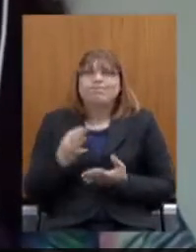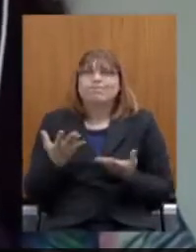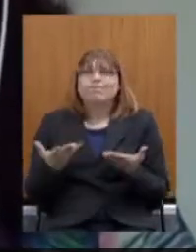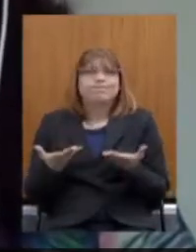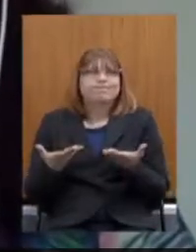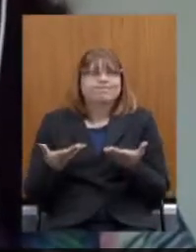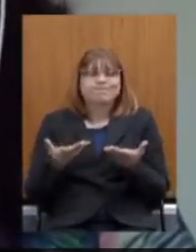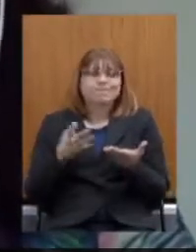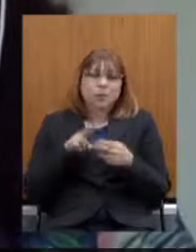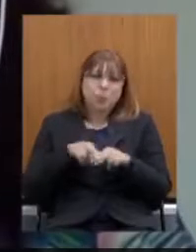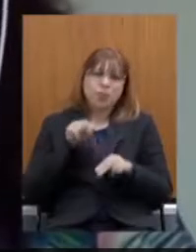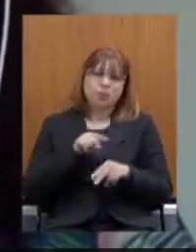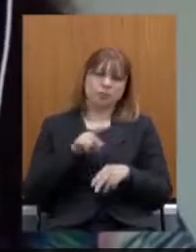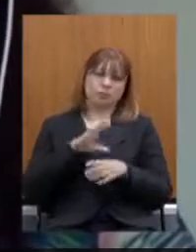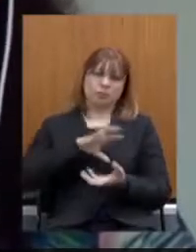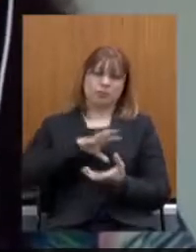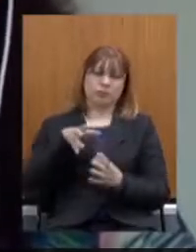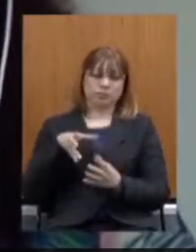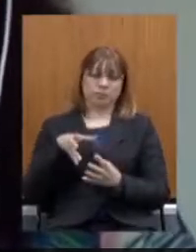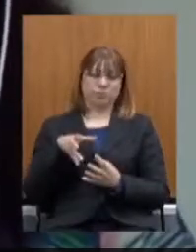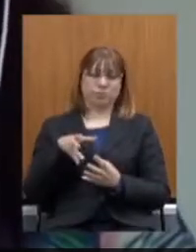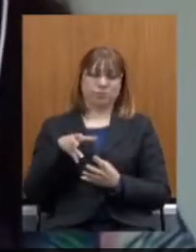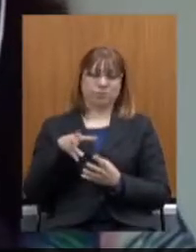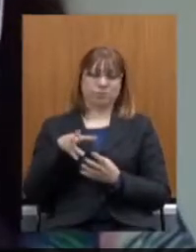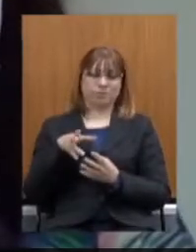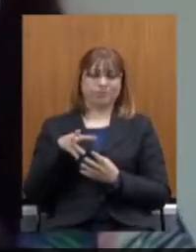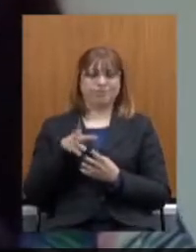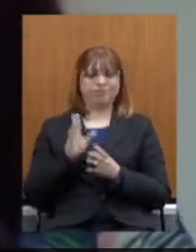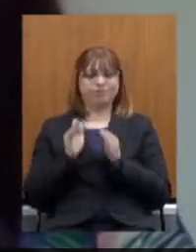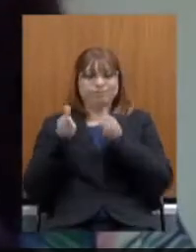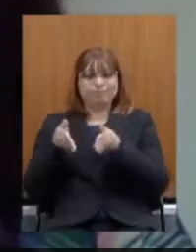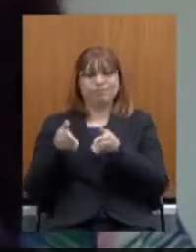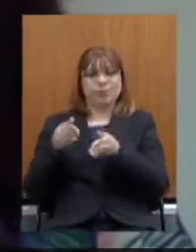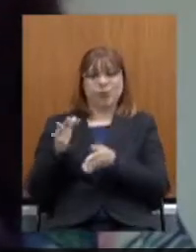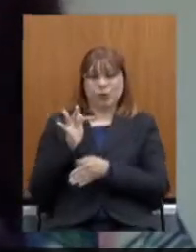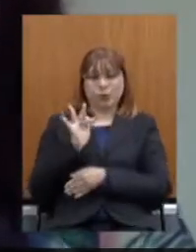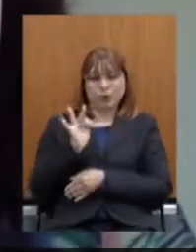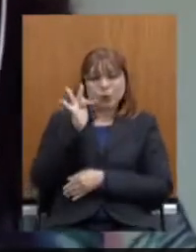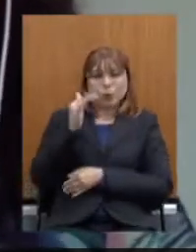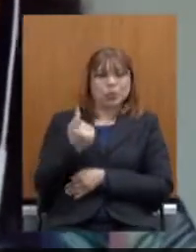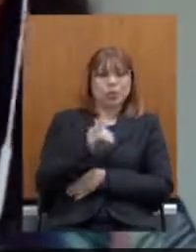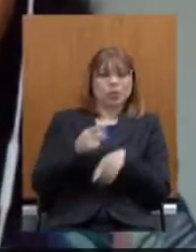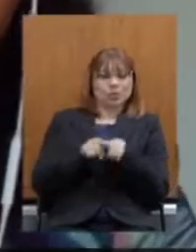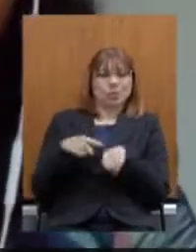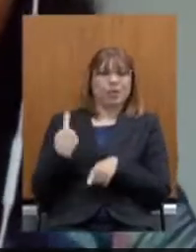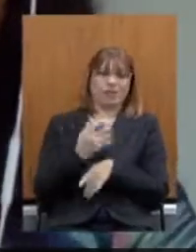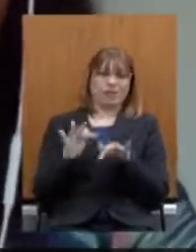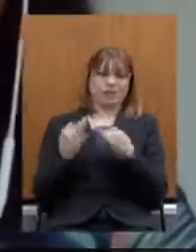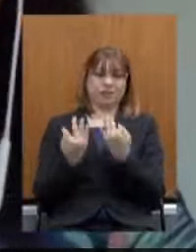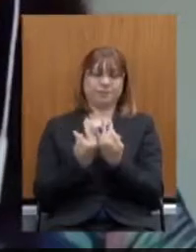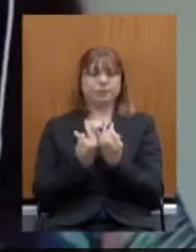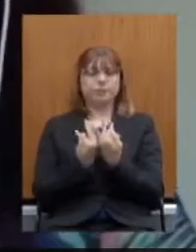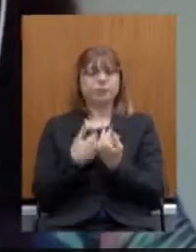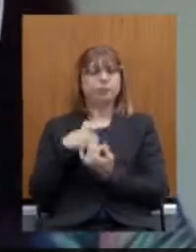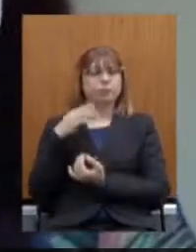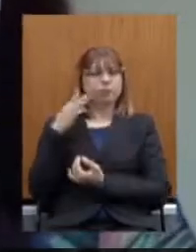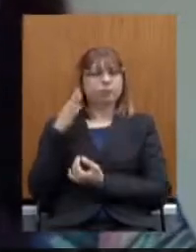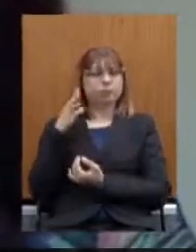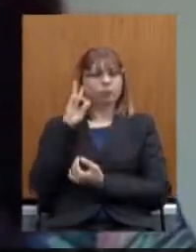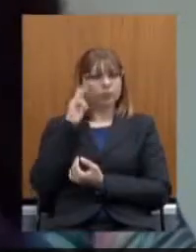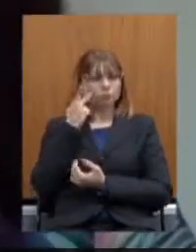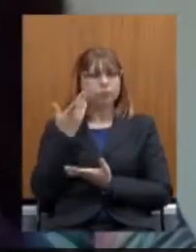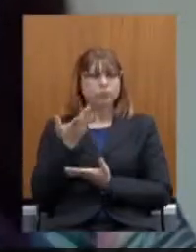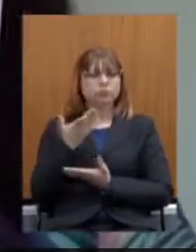coloca sobre o nosso futuro e de nossas famílias. Reconheço que o presidente, deputado